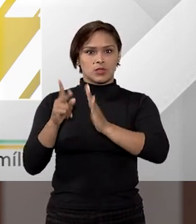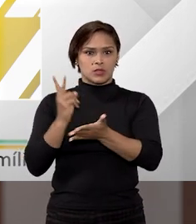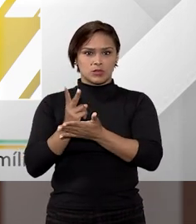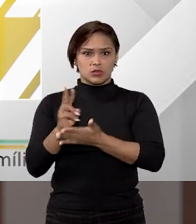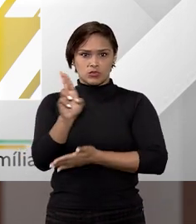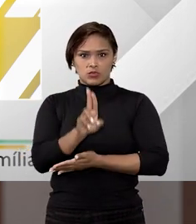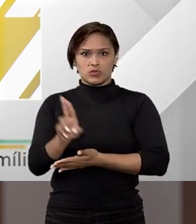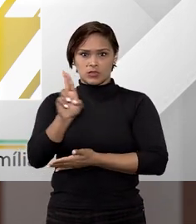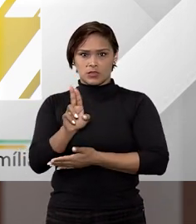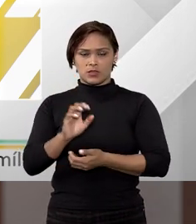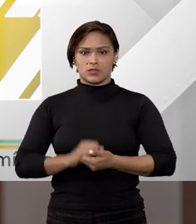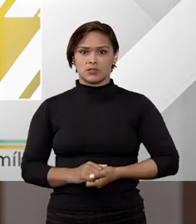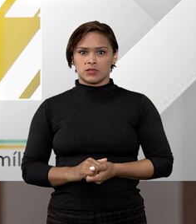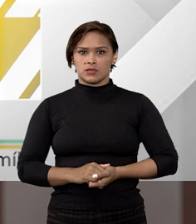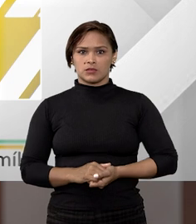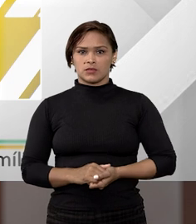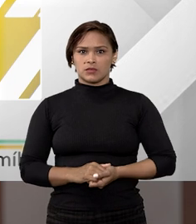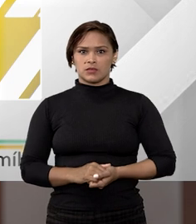atribuída tal proteção?